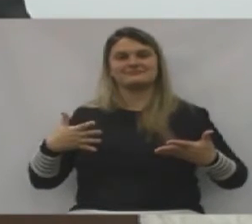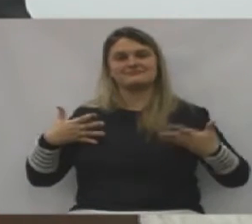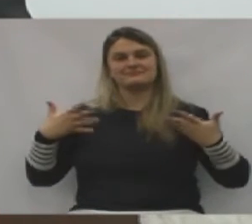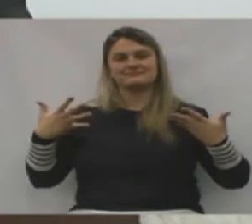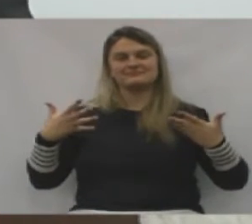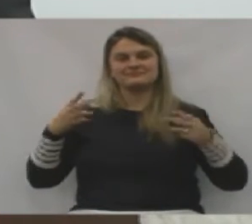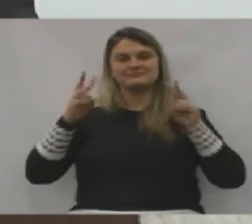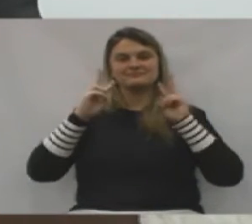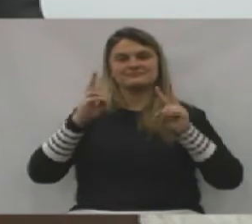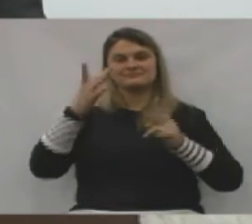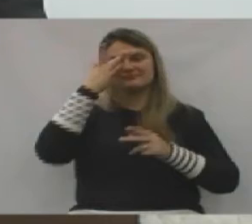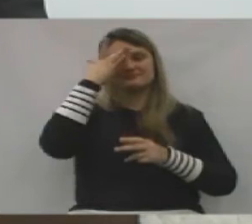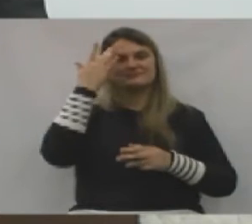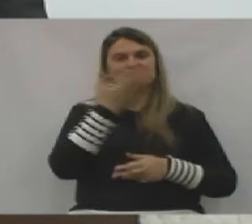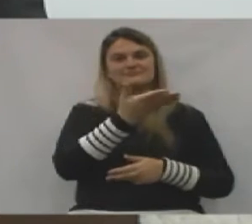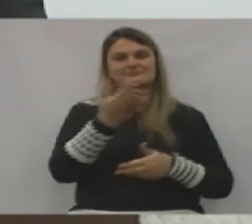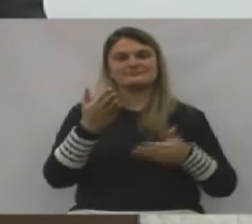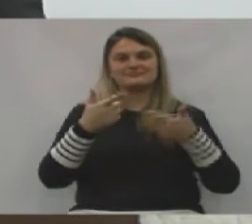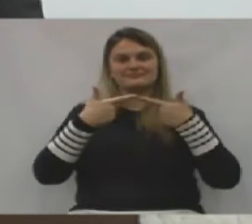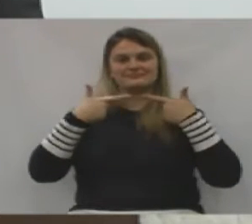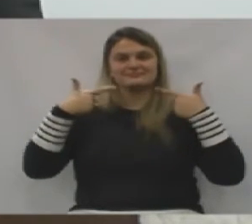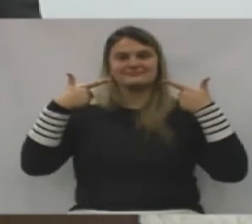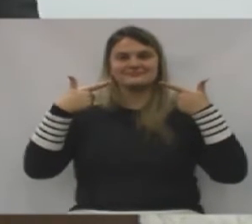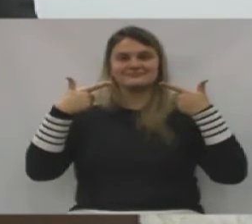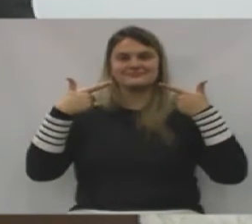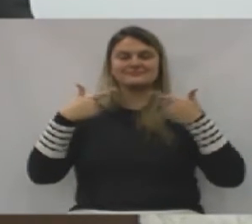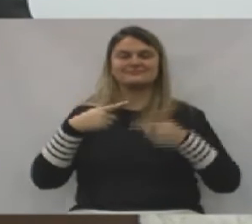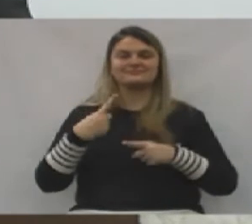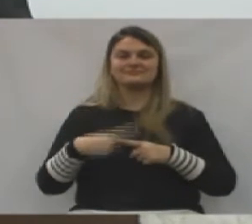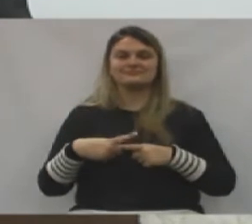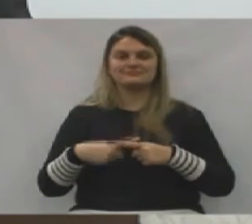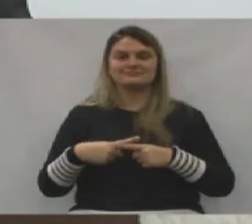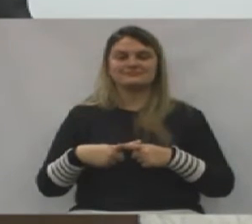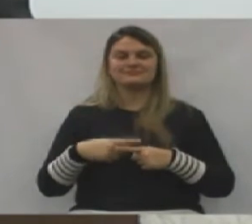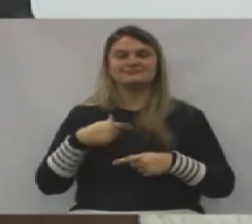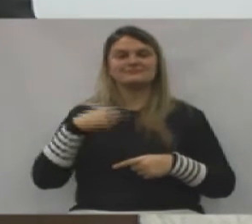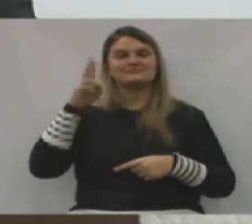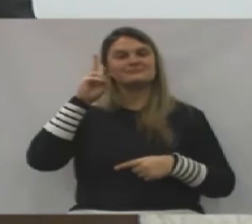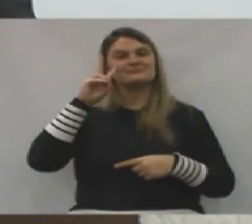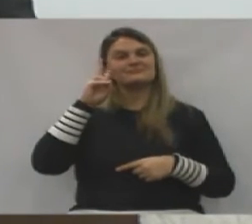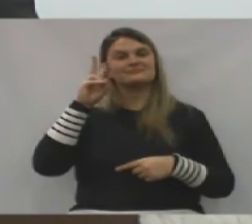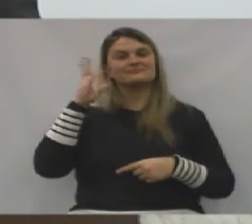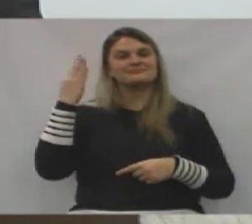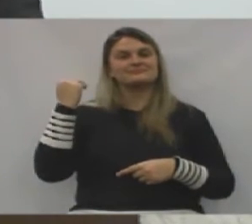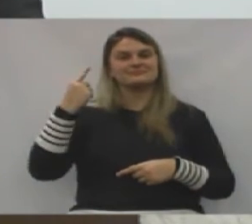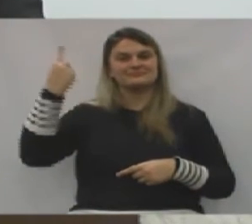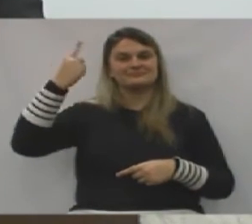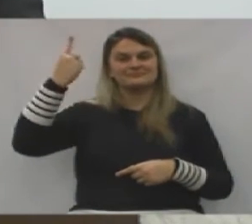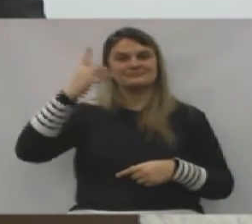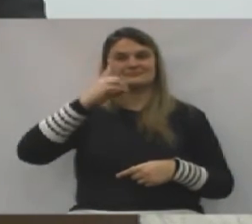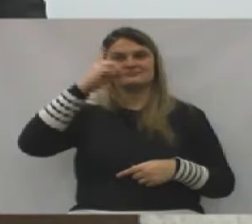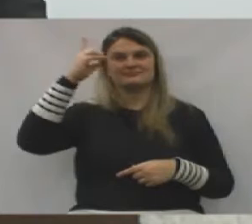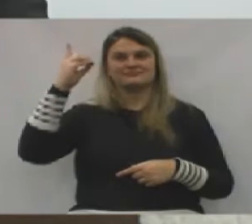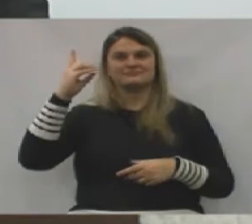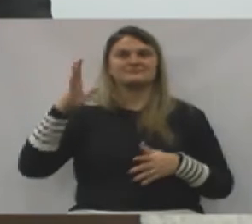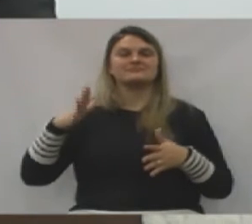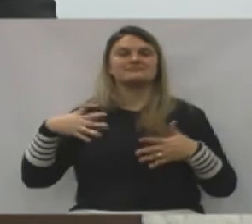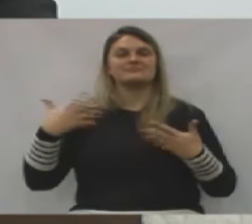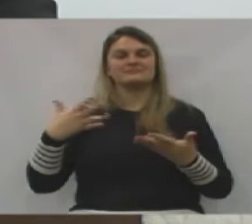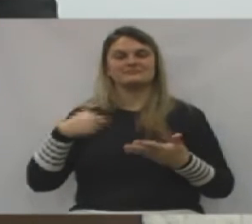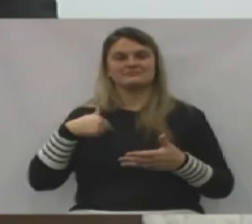todos vocês também sorrindo, porque me lembro ainda no primeiro dia, quando